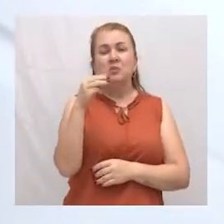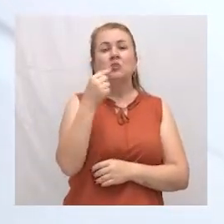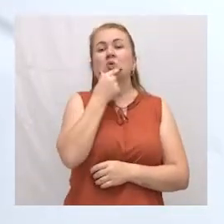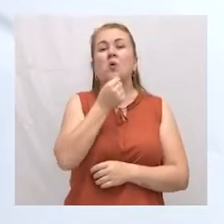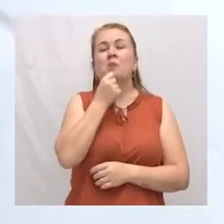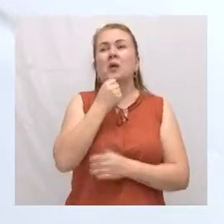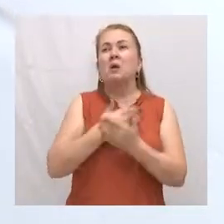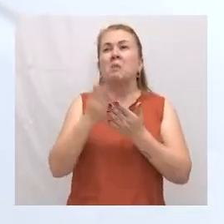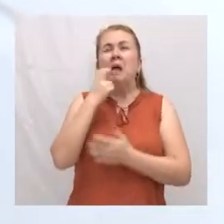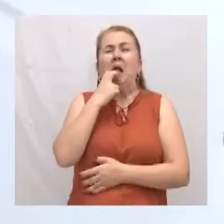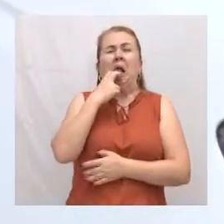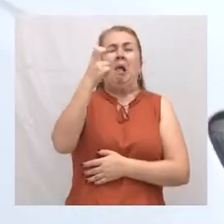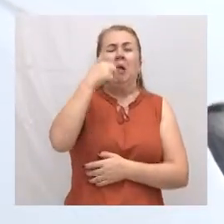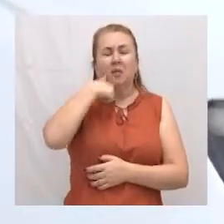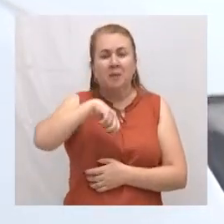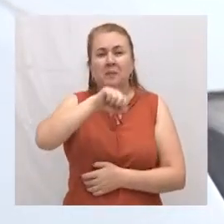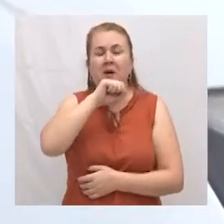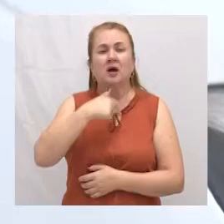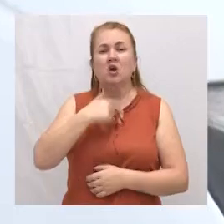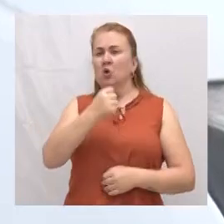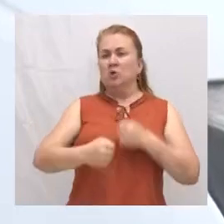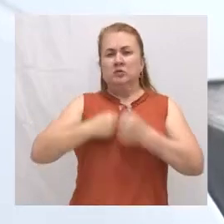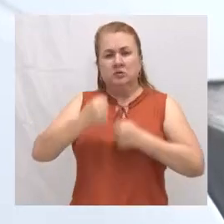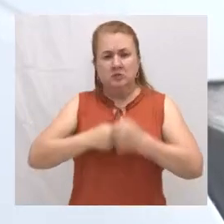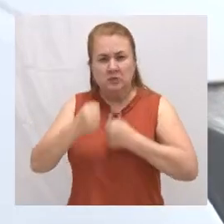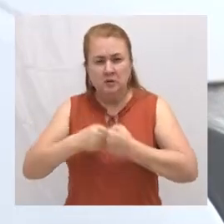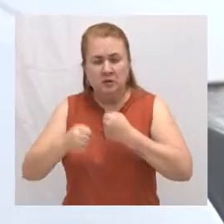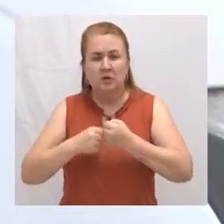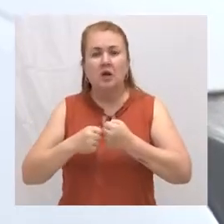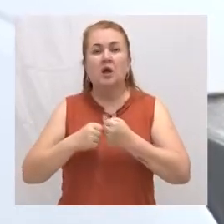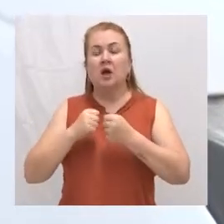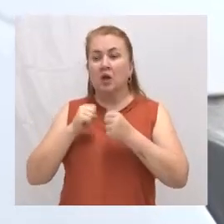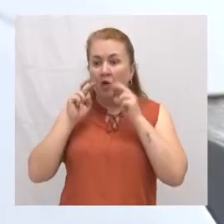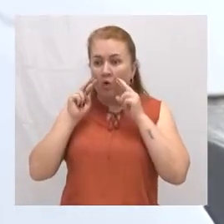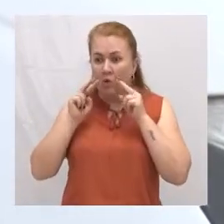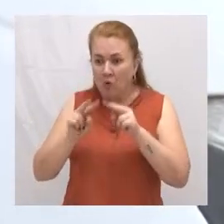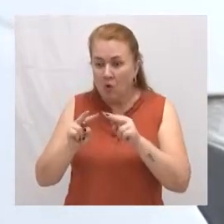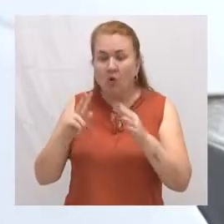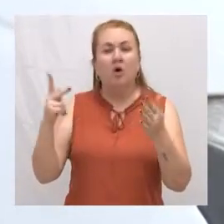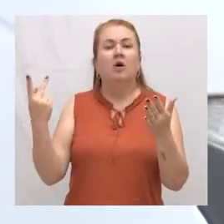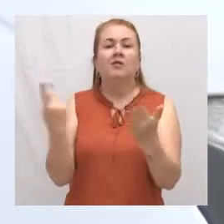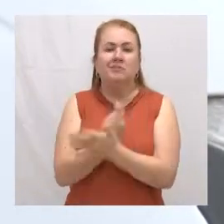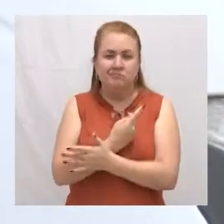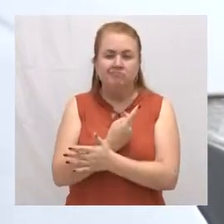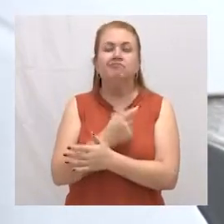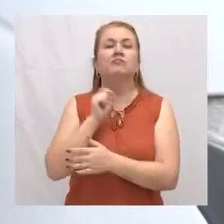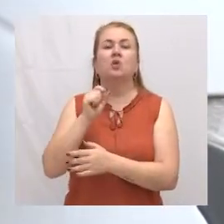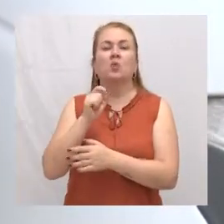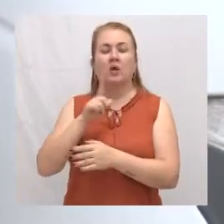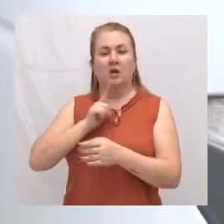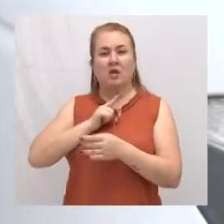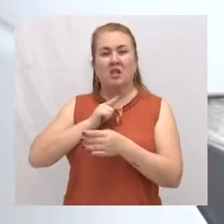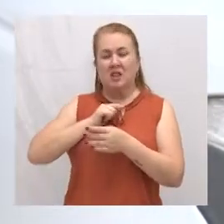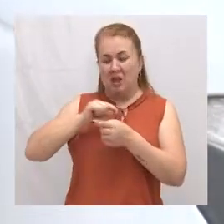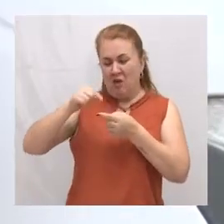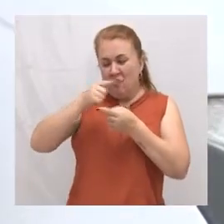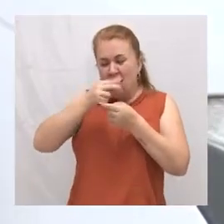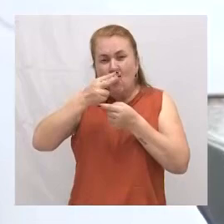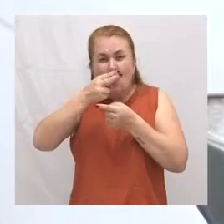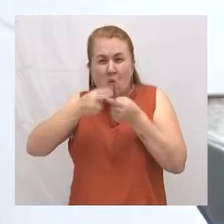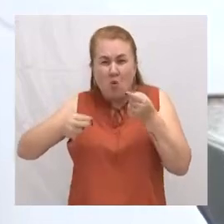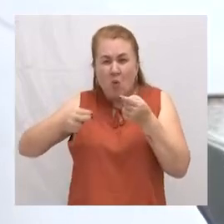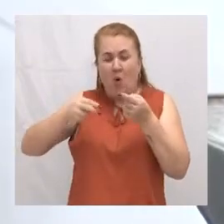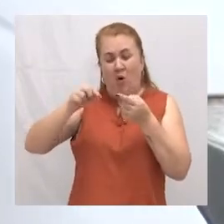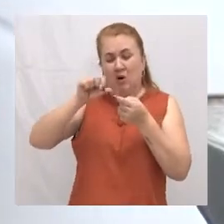grita, ele tem uma mãe e eu saio correndo. E eu saio correndo, o Gabriel tem um acidente doméstico, ele faz um corte bem profundo no